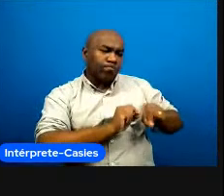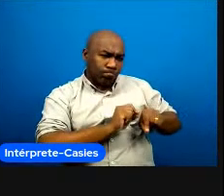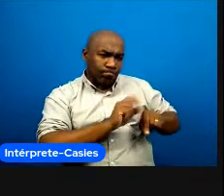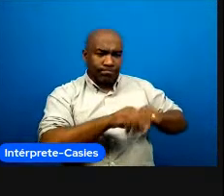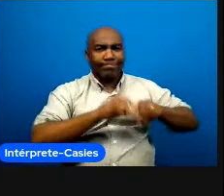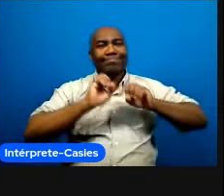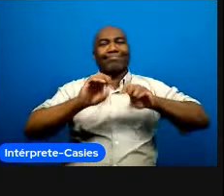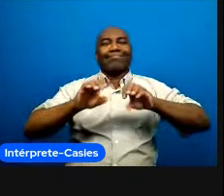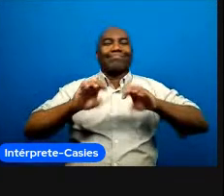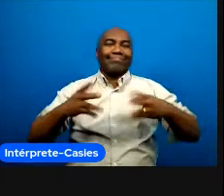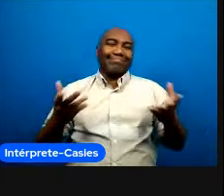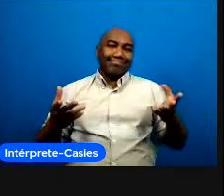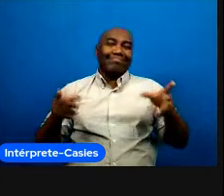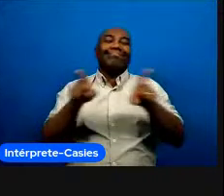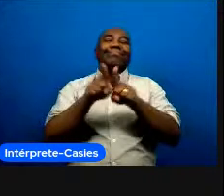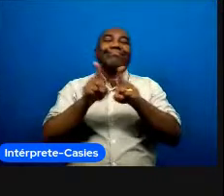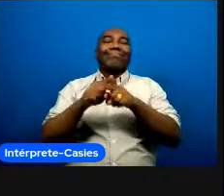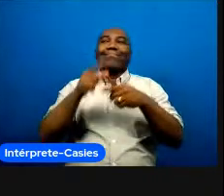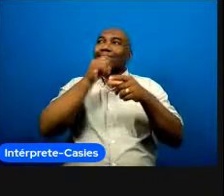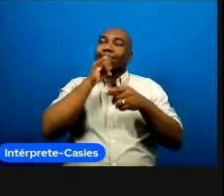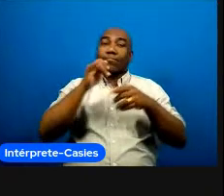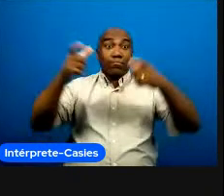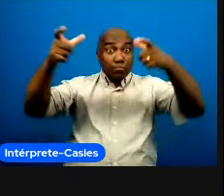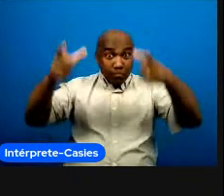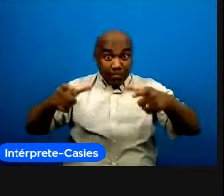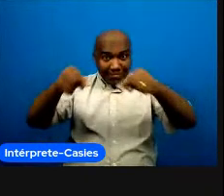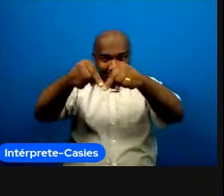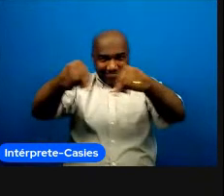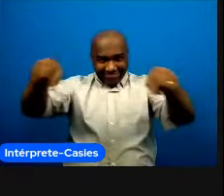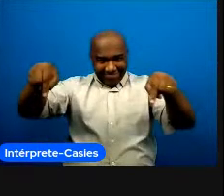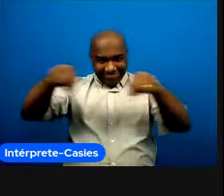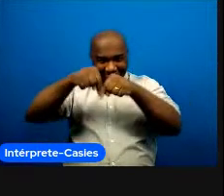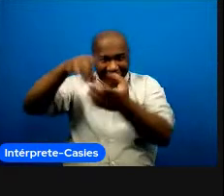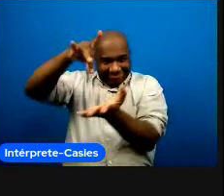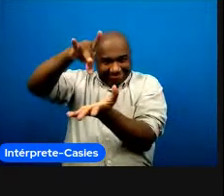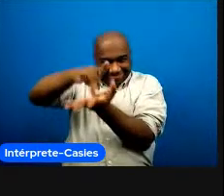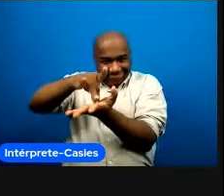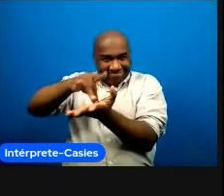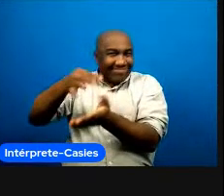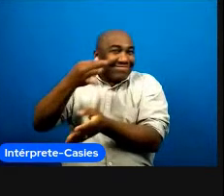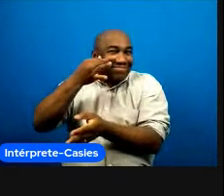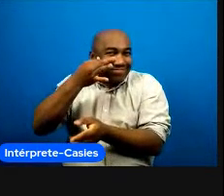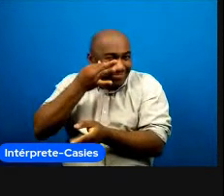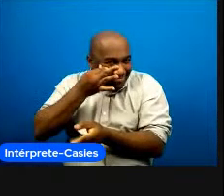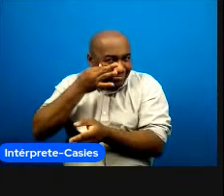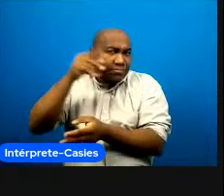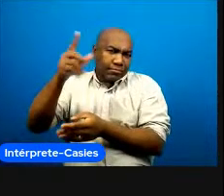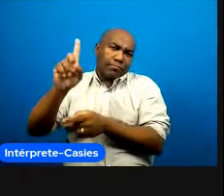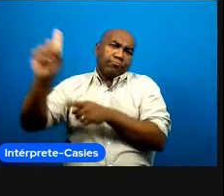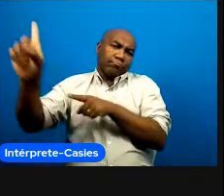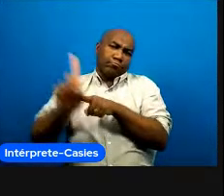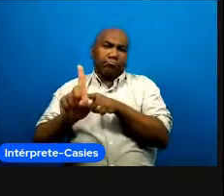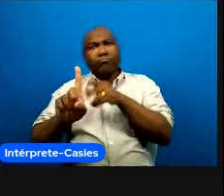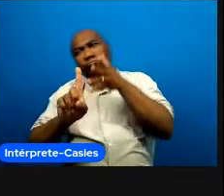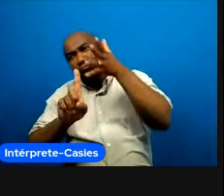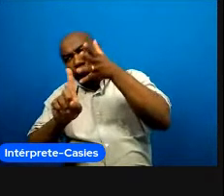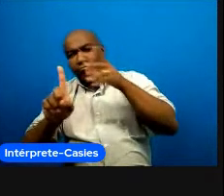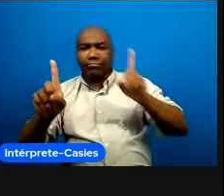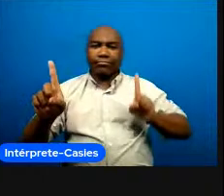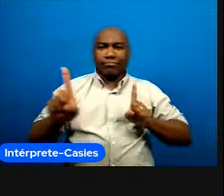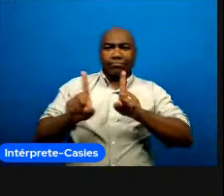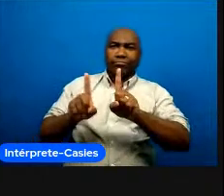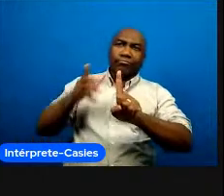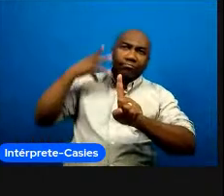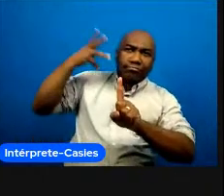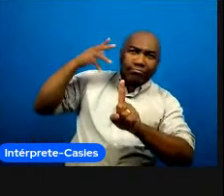exemplo no ambiente informal e também as internas as internas são os processos mais reflexivos que a partir de todas